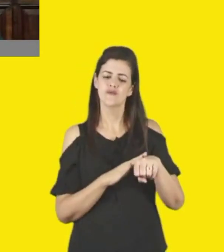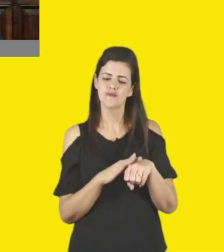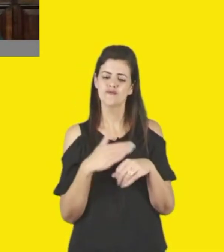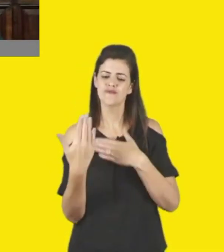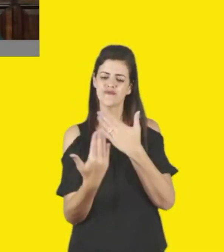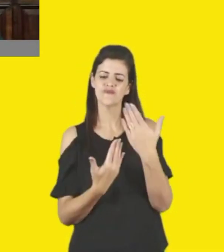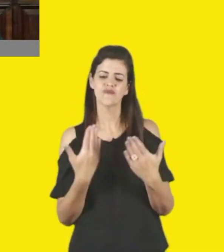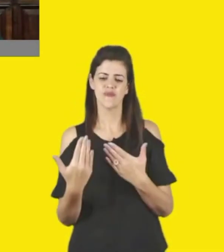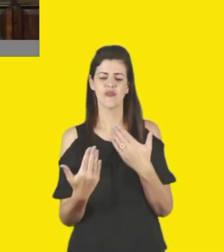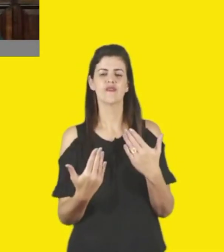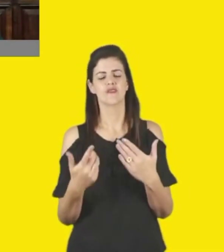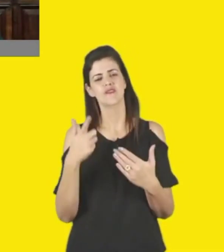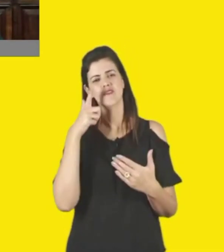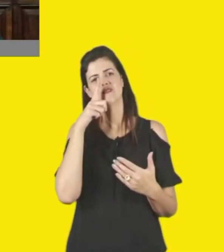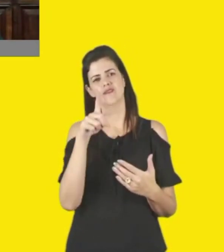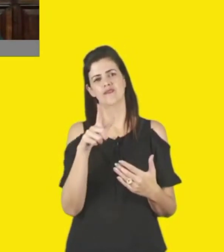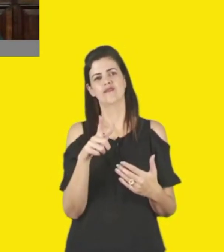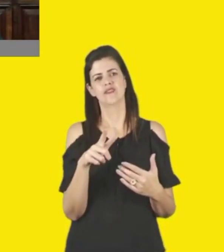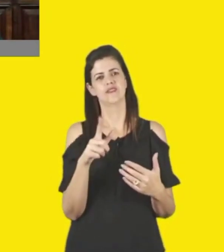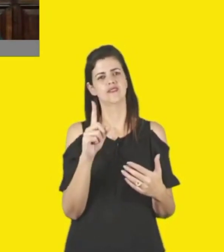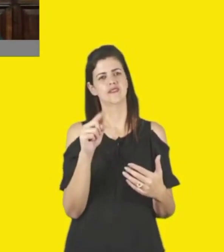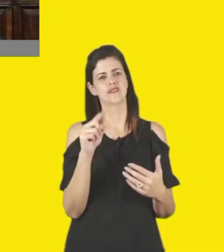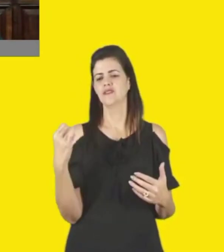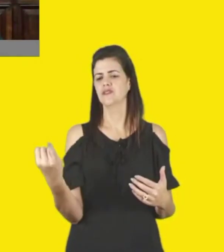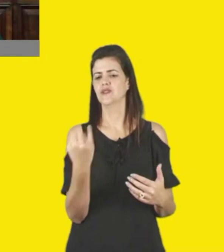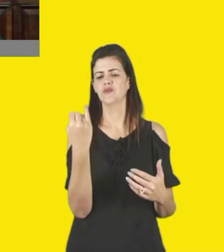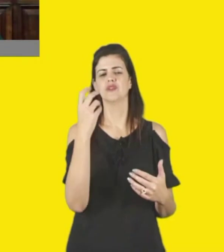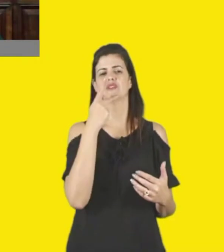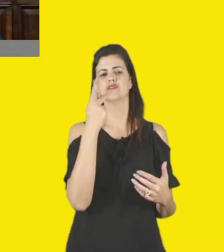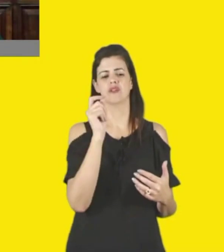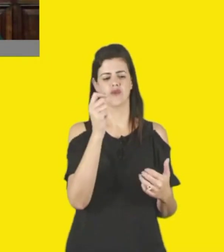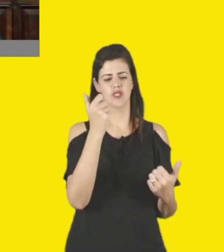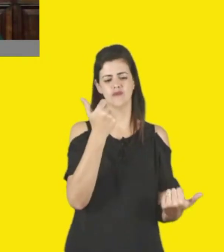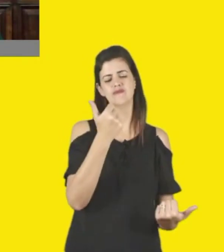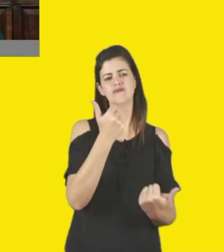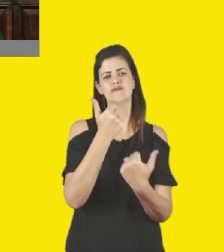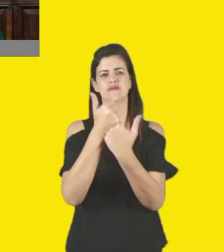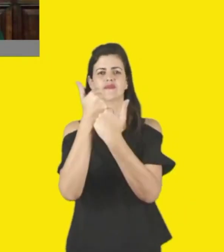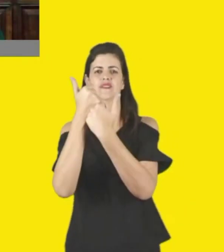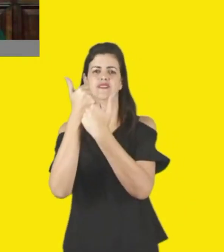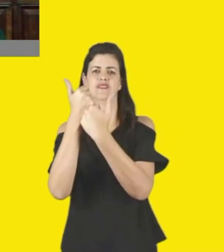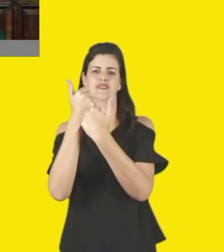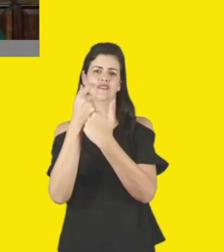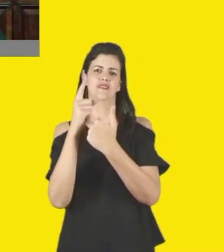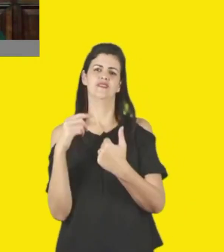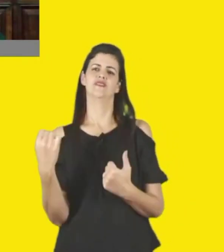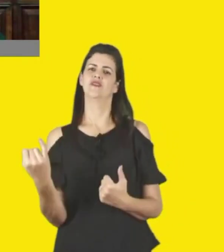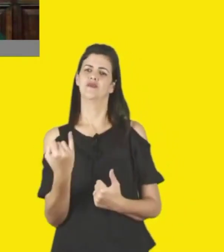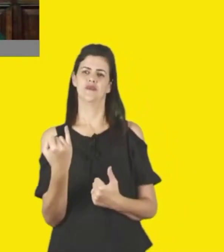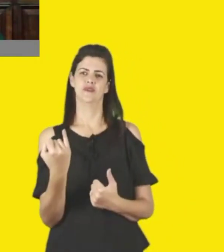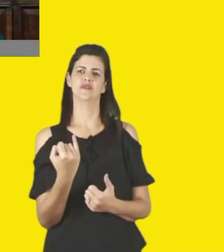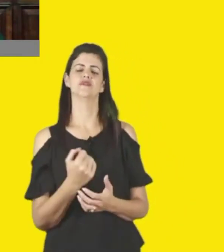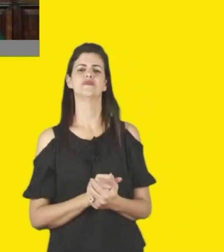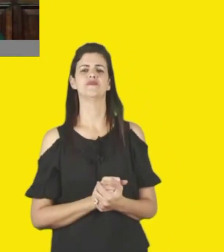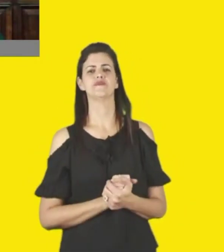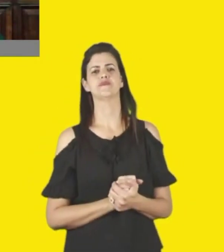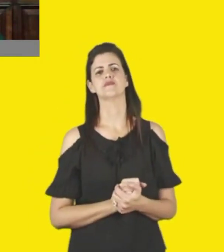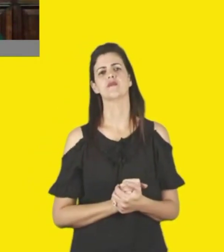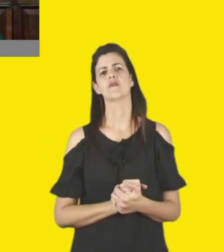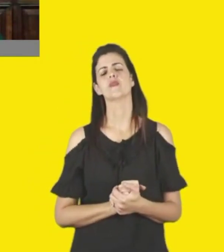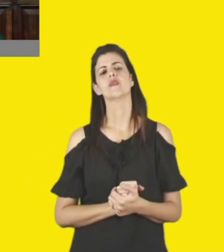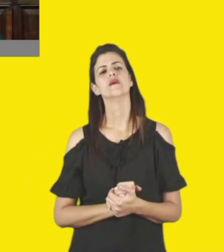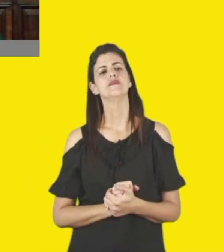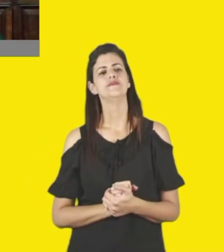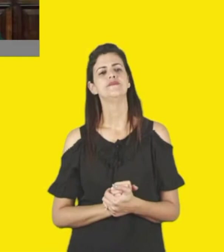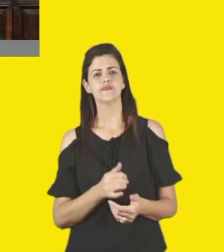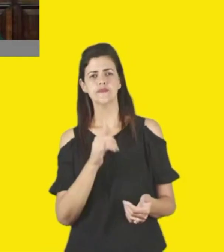muito aquém se não fossem os parceiros, muito, a gente não entregaria, e assim, eu acho que a gente não entregaria nem